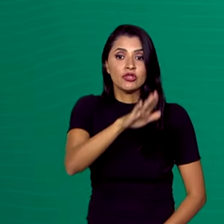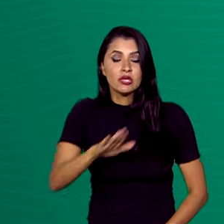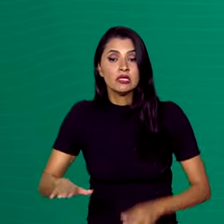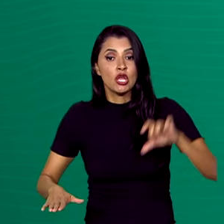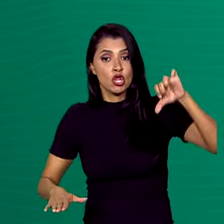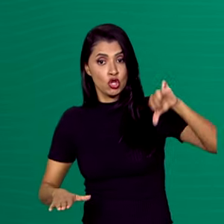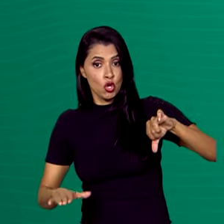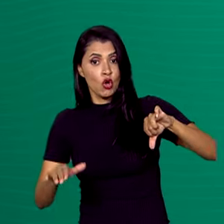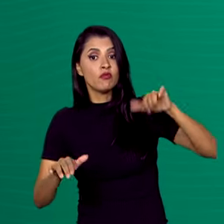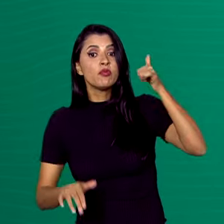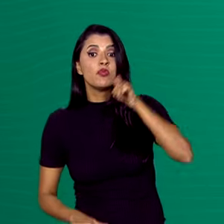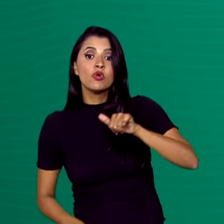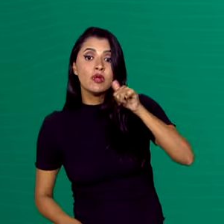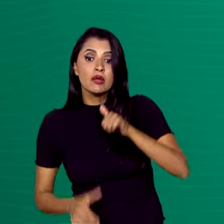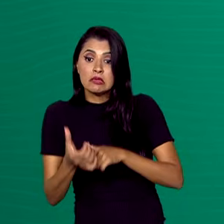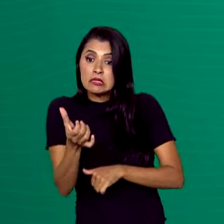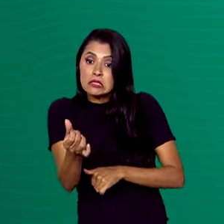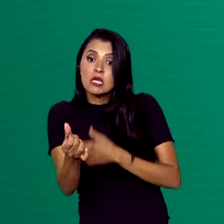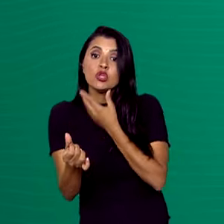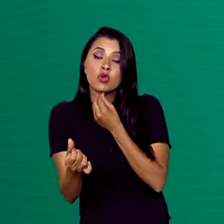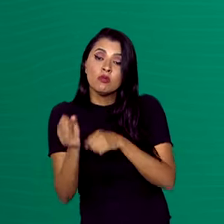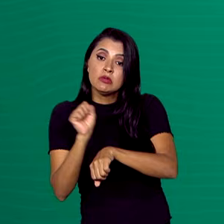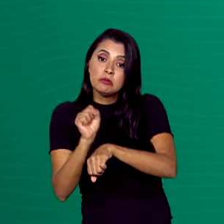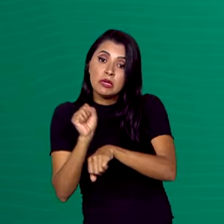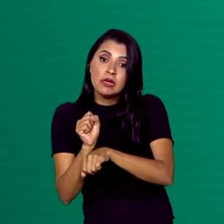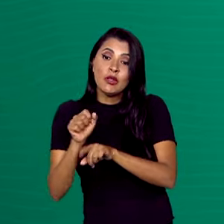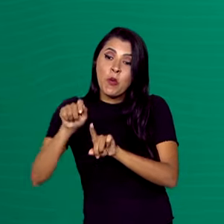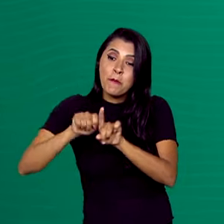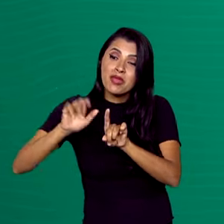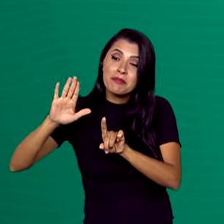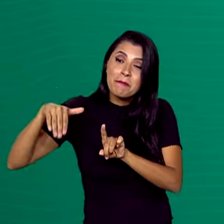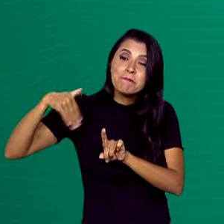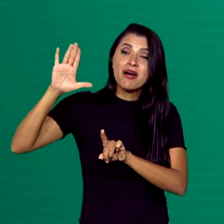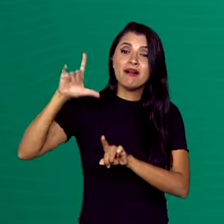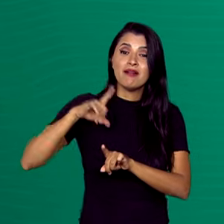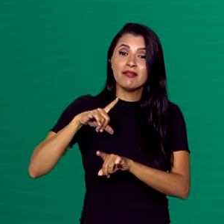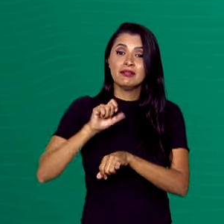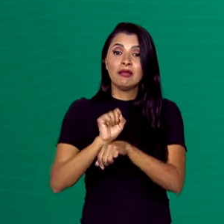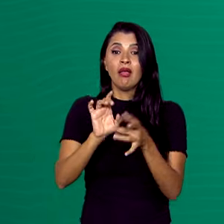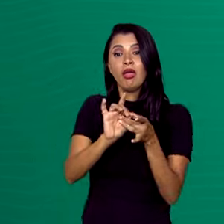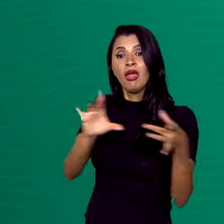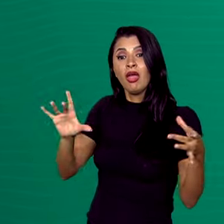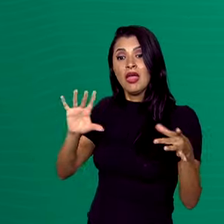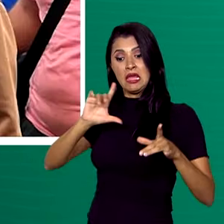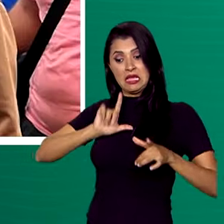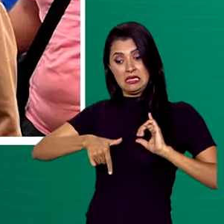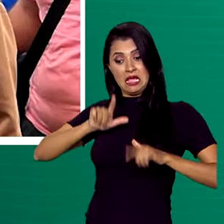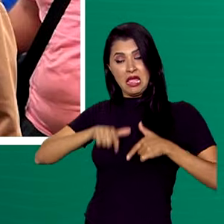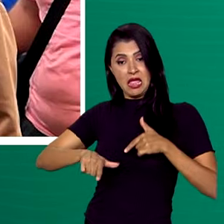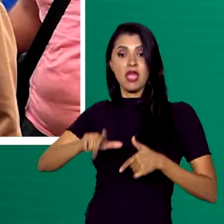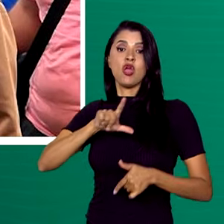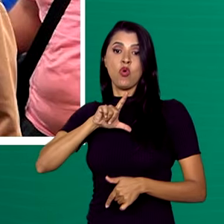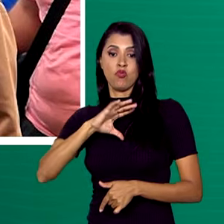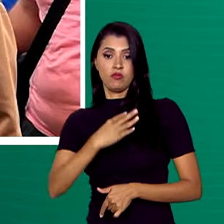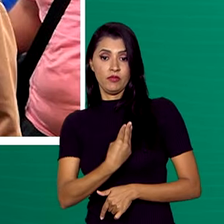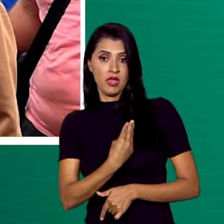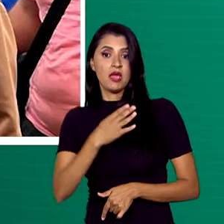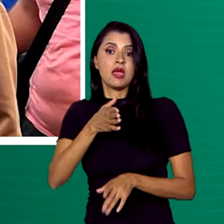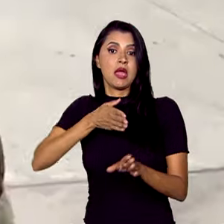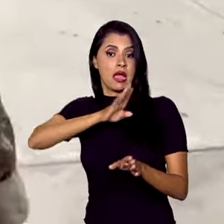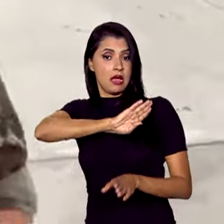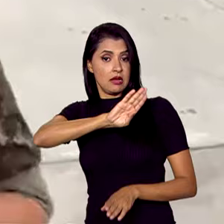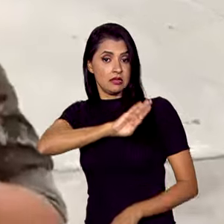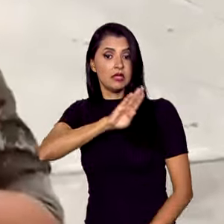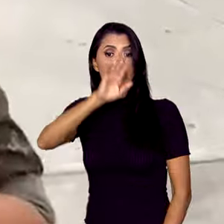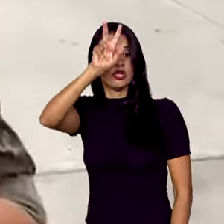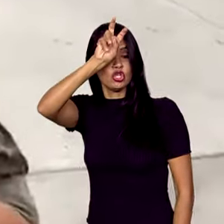9 mulheres e 6 homens que aguardavam há mais de um mês a permissão das autoridades de Israel, Gaza e Egito para retornar ao Brasil.